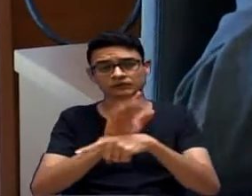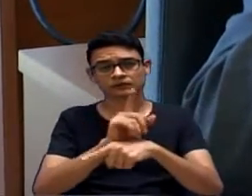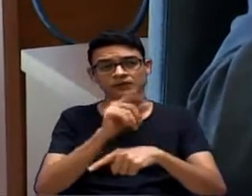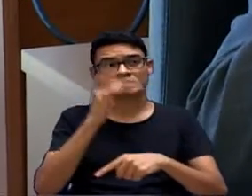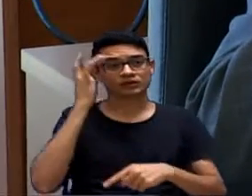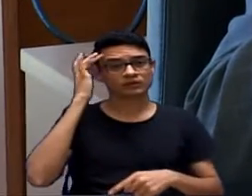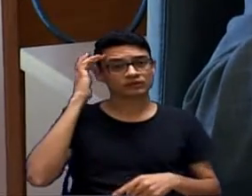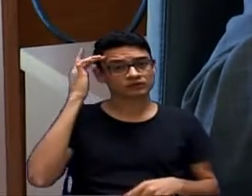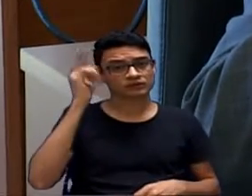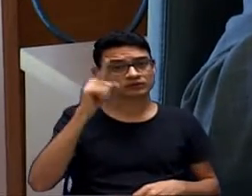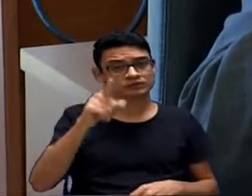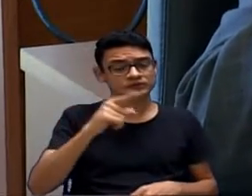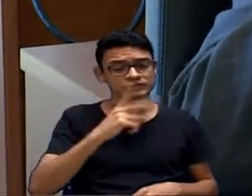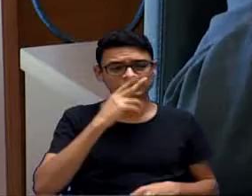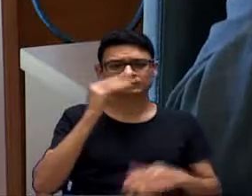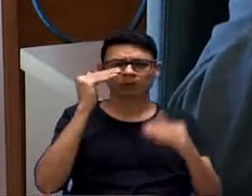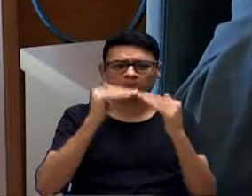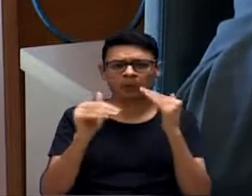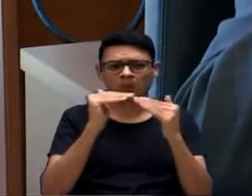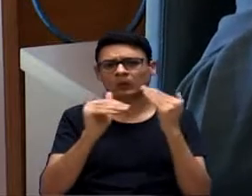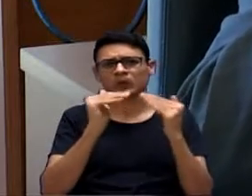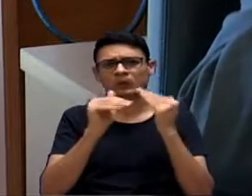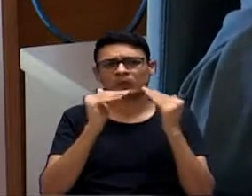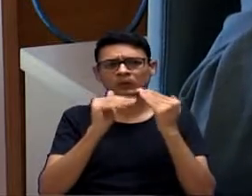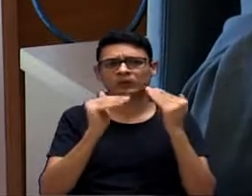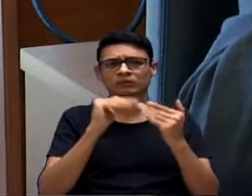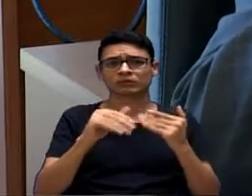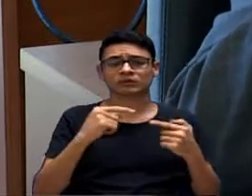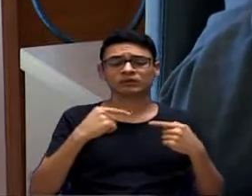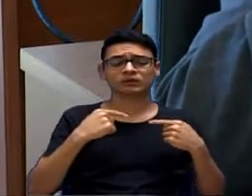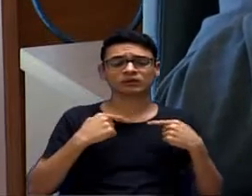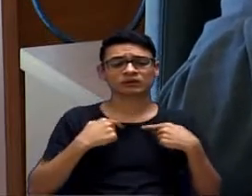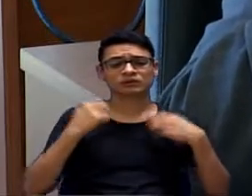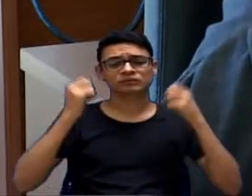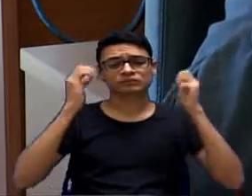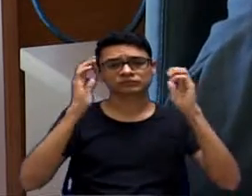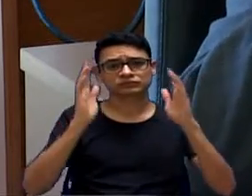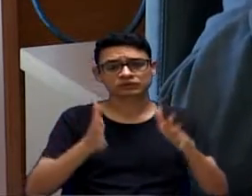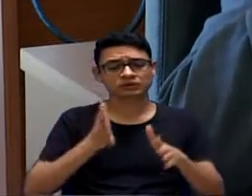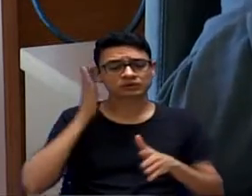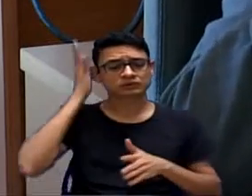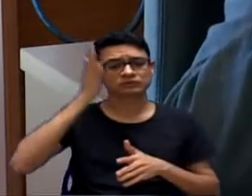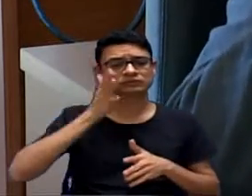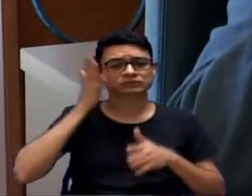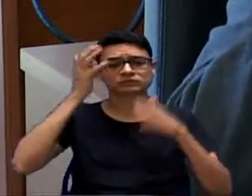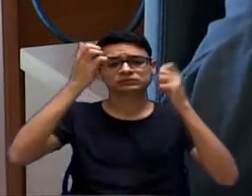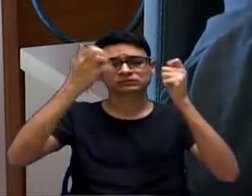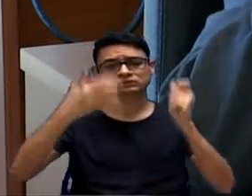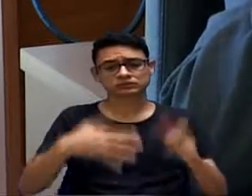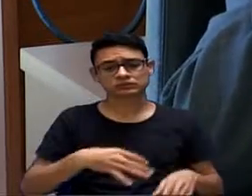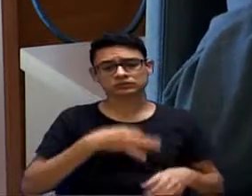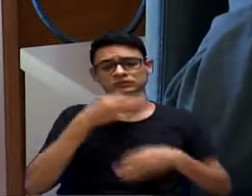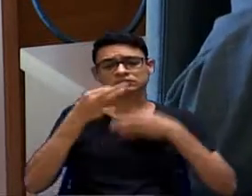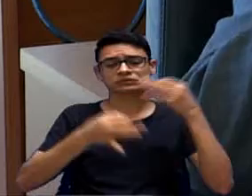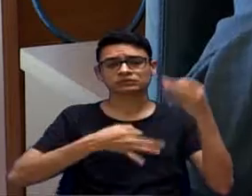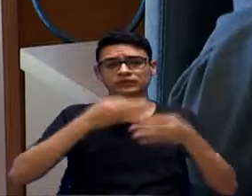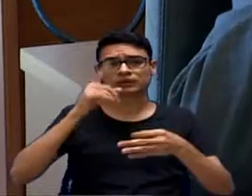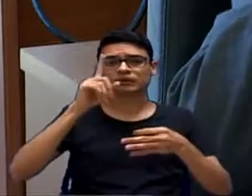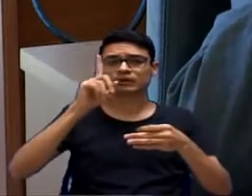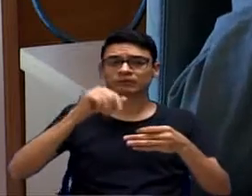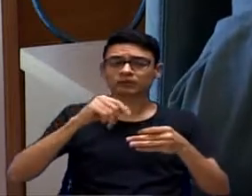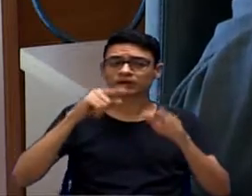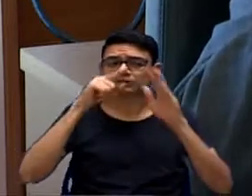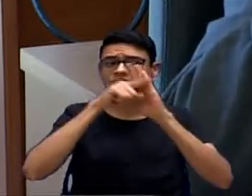intransigente com relação a isso, com toda a flexibilização do meu discurso, falando que vai ser uma análise